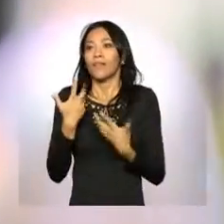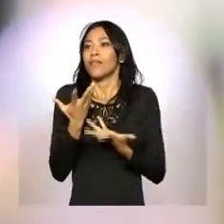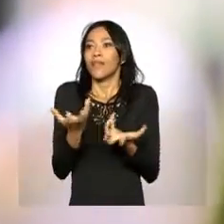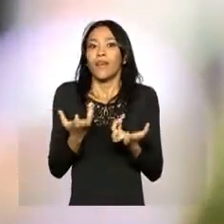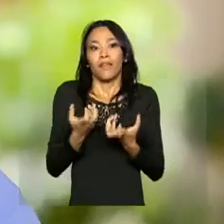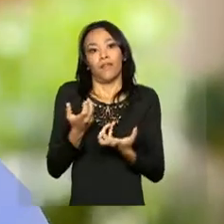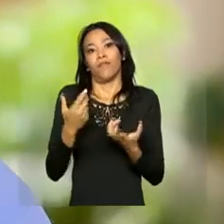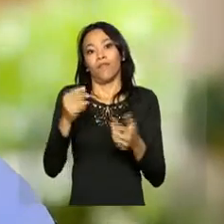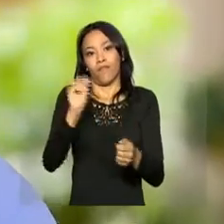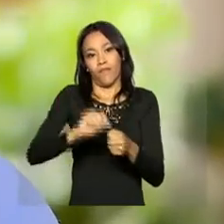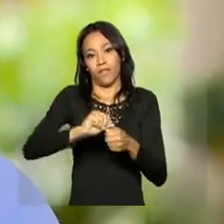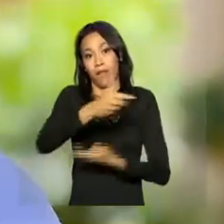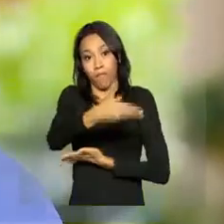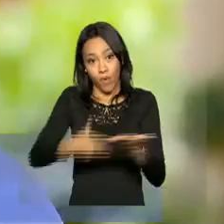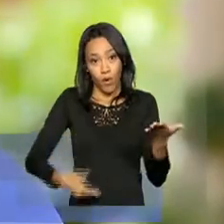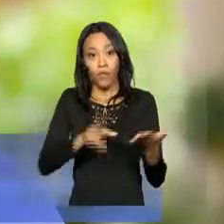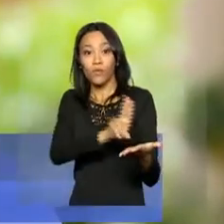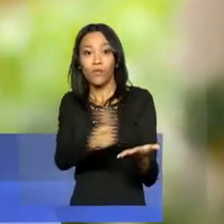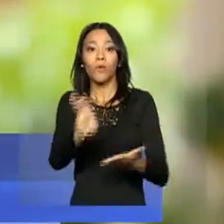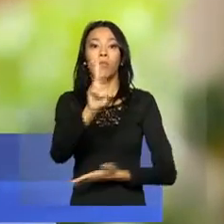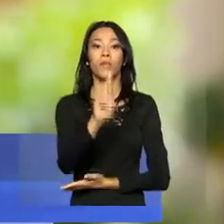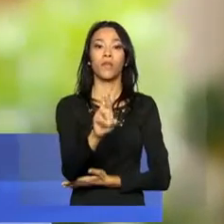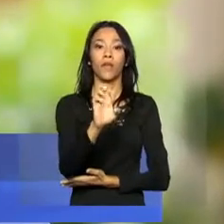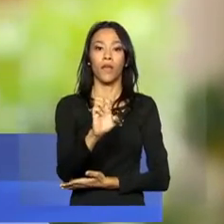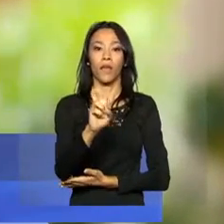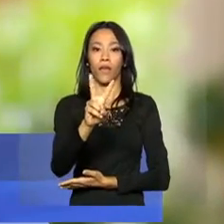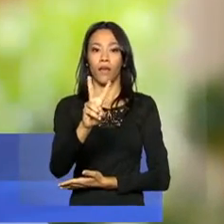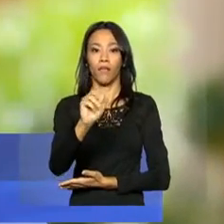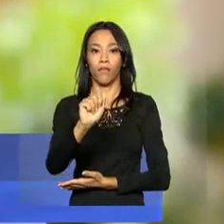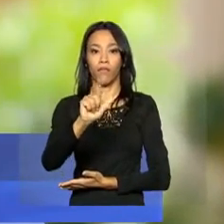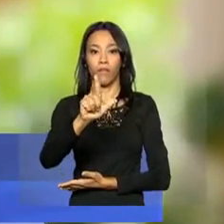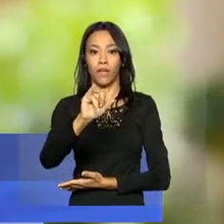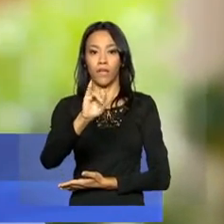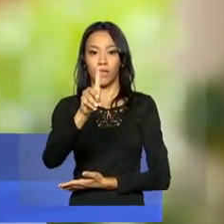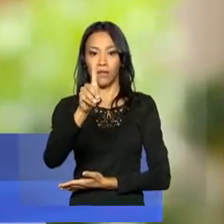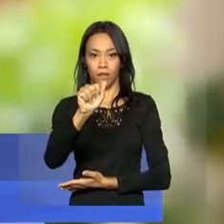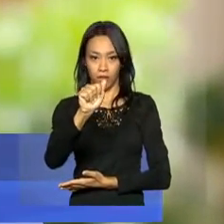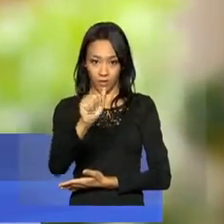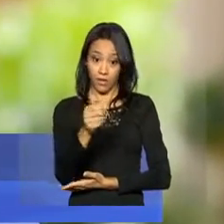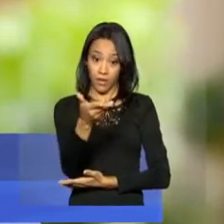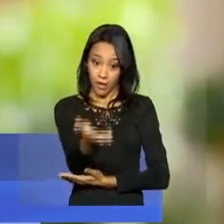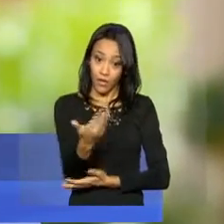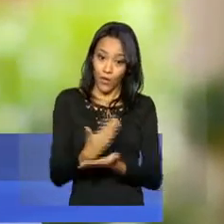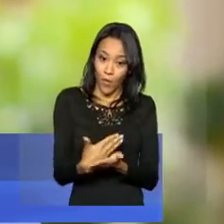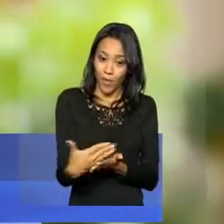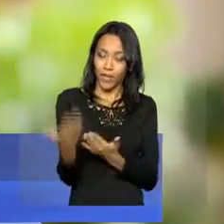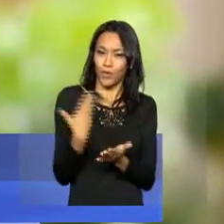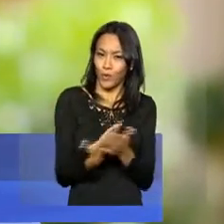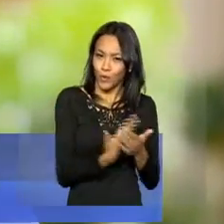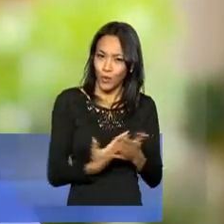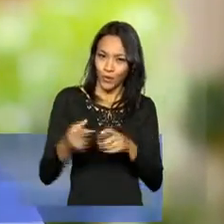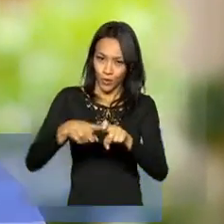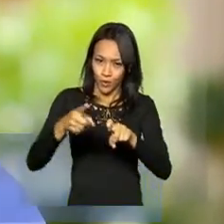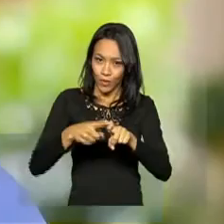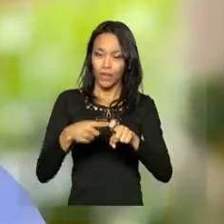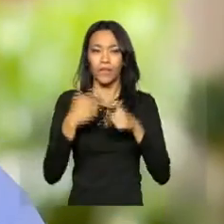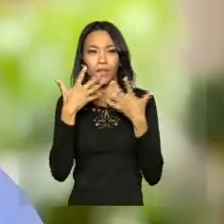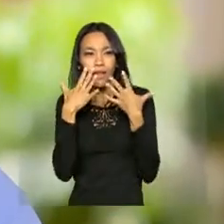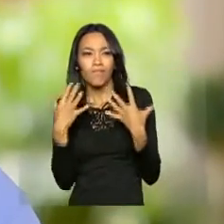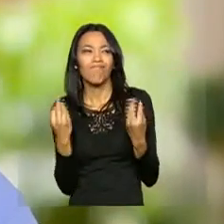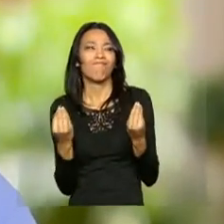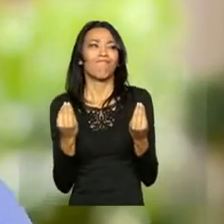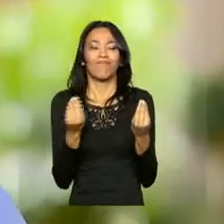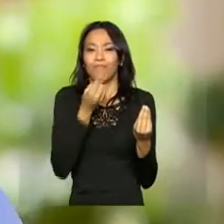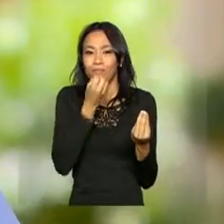Revalida. Todo mundo que começa uma carreira de prestígio com a medicina sempre tem uma expectativa muito